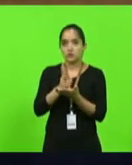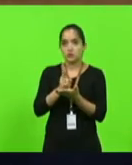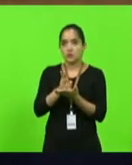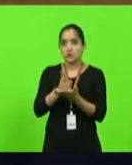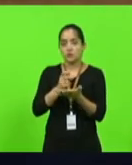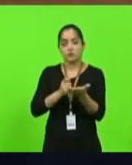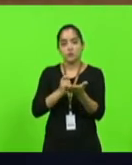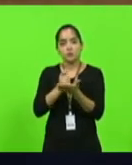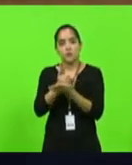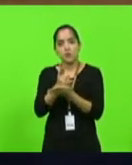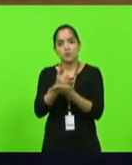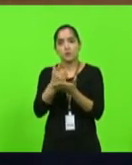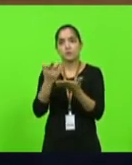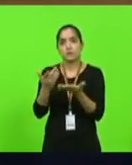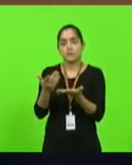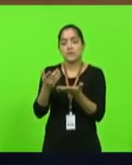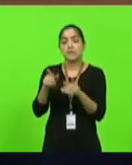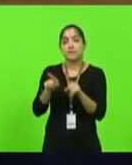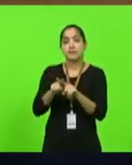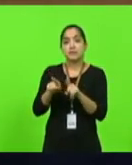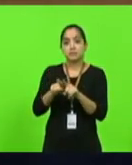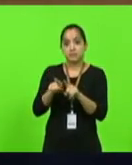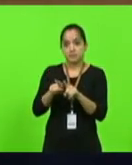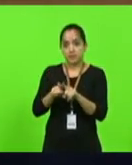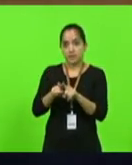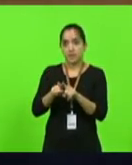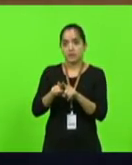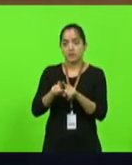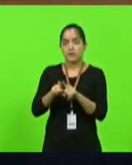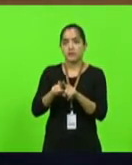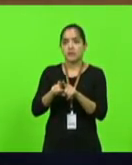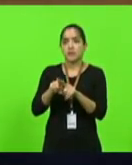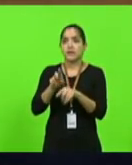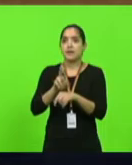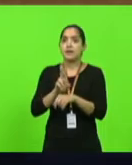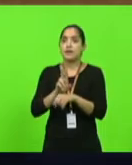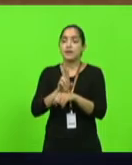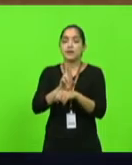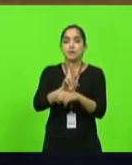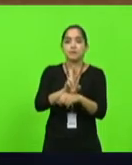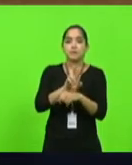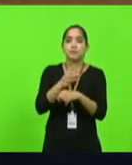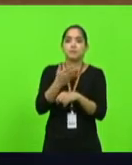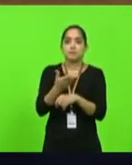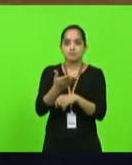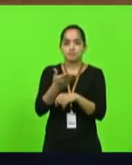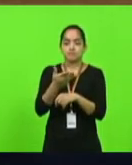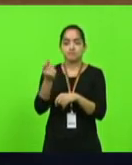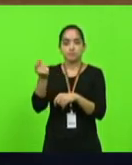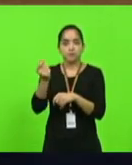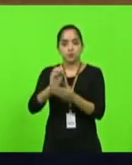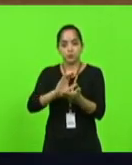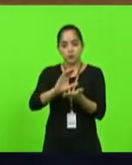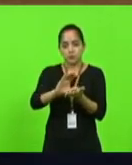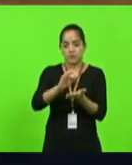licitação. Vale ressaltar que o governo apresenta também a questão do crédito para o estudante.